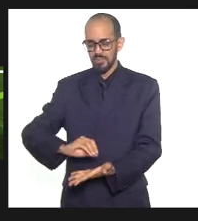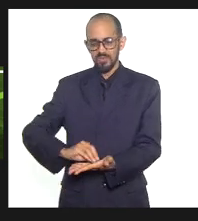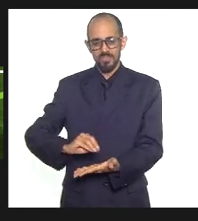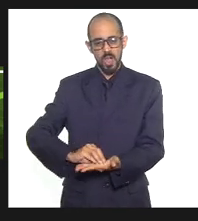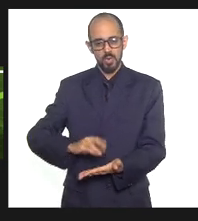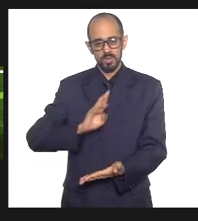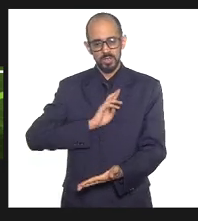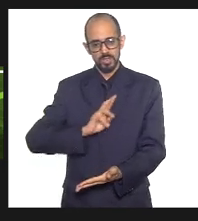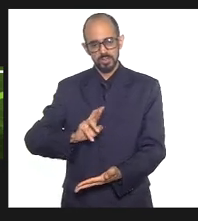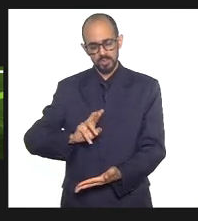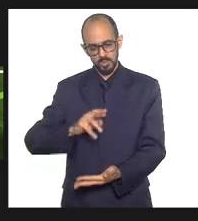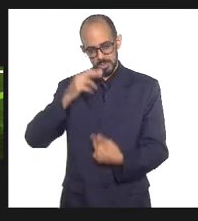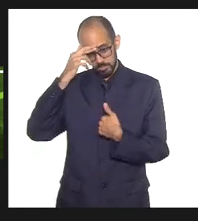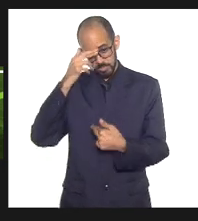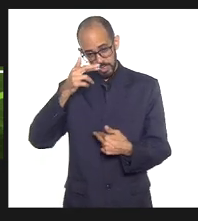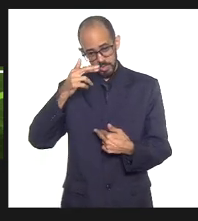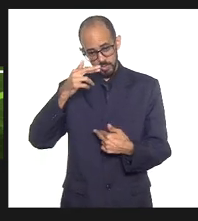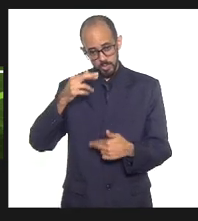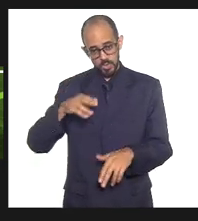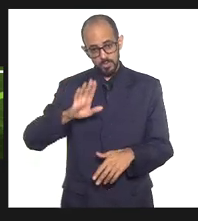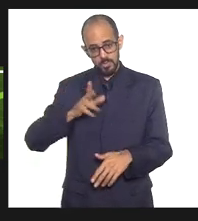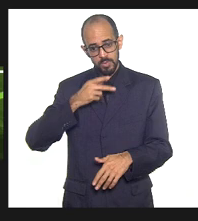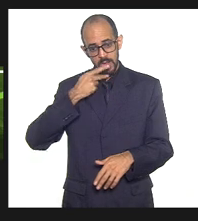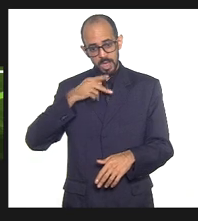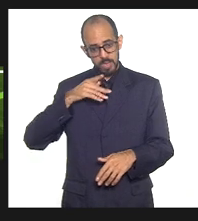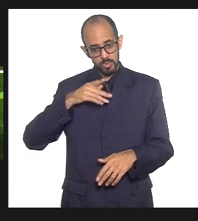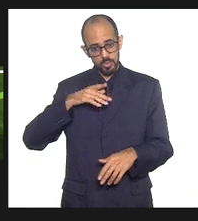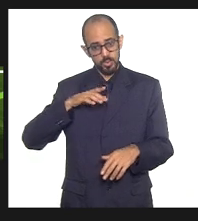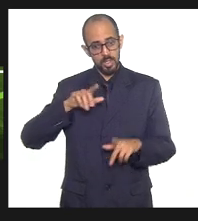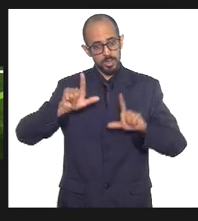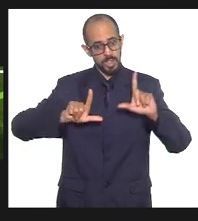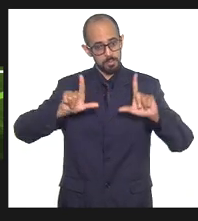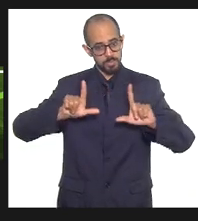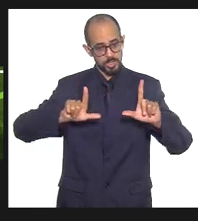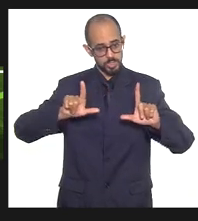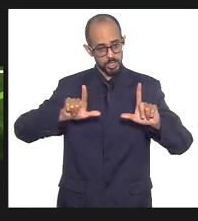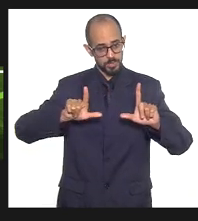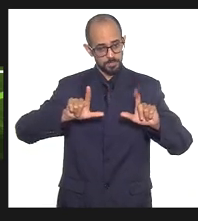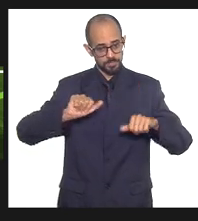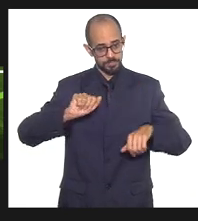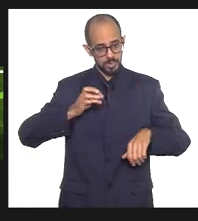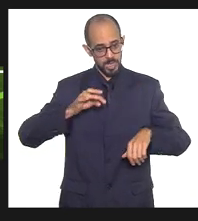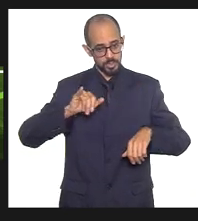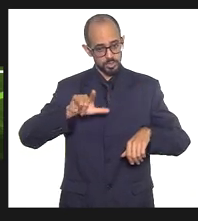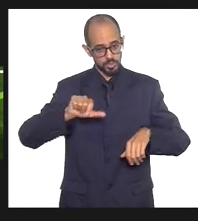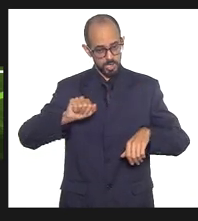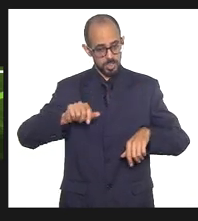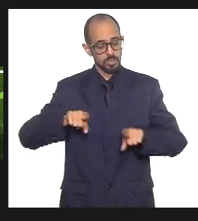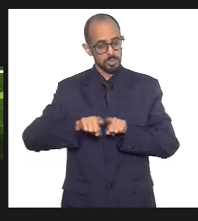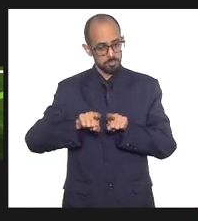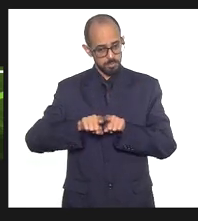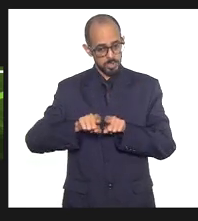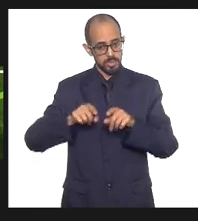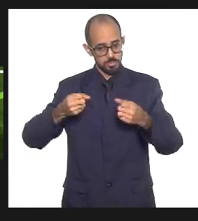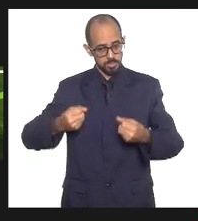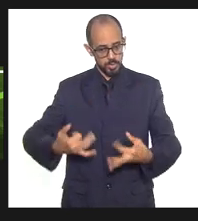por vários, a questão da mídia, o deputado Atila Nunes acentuou isso, é verdade,